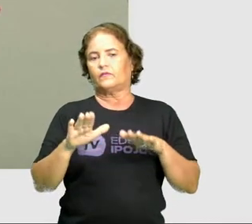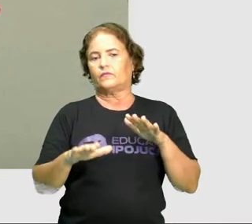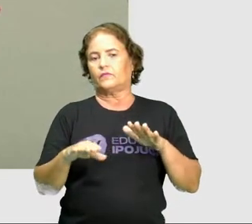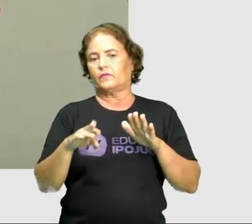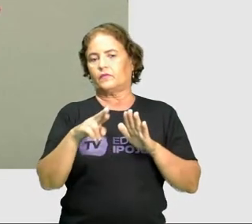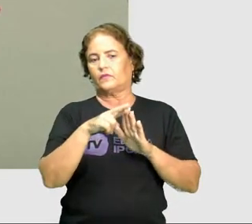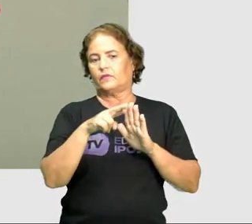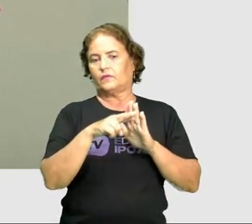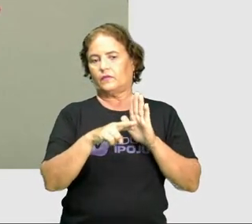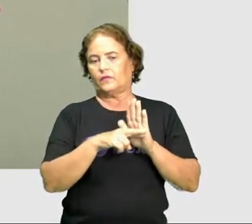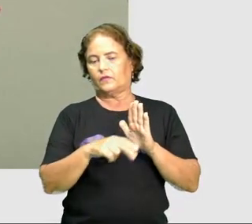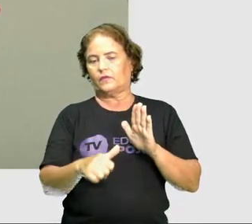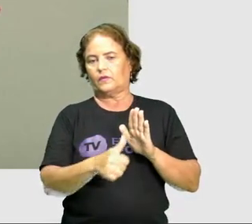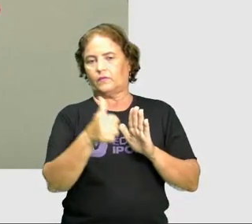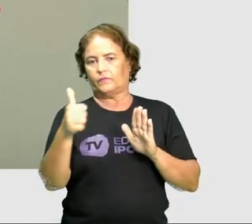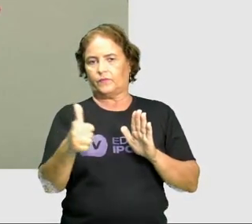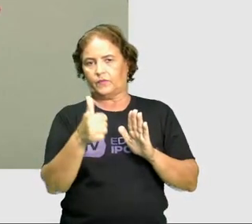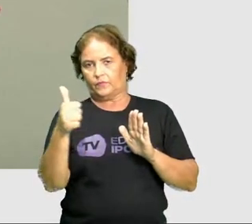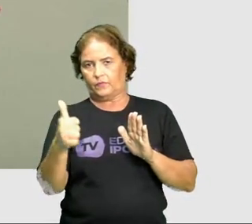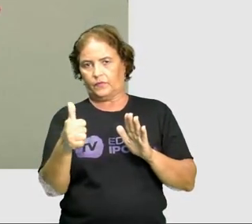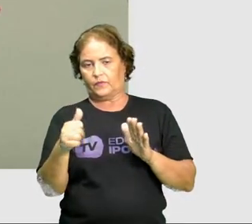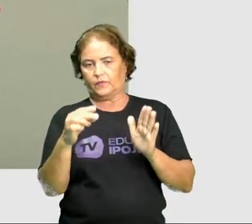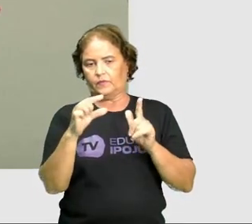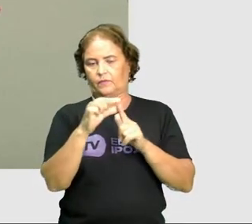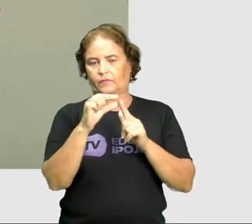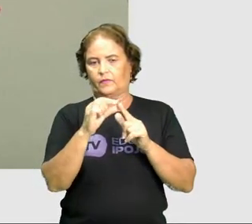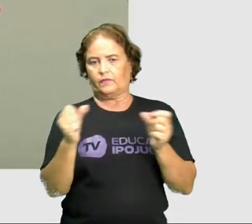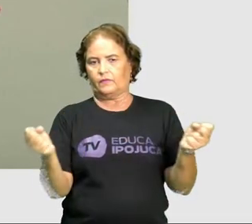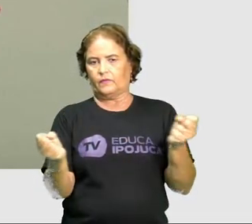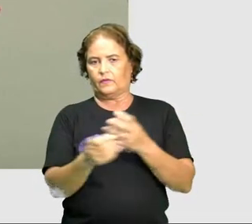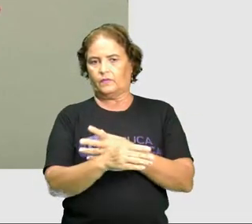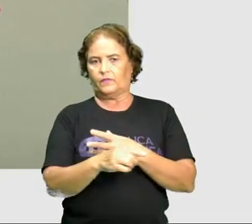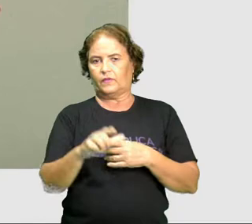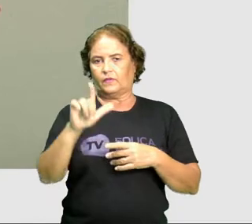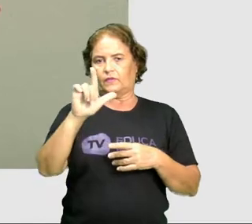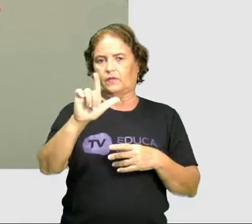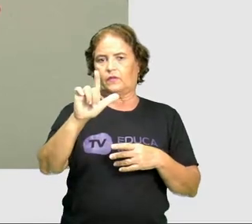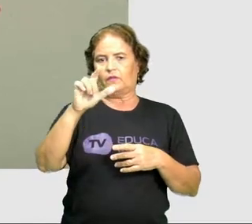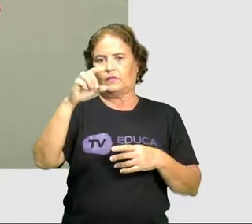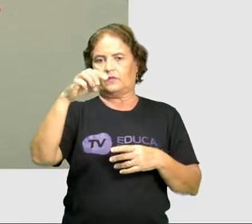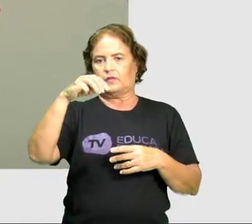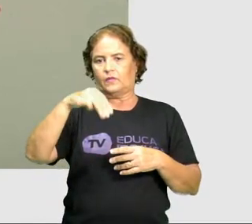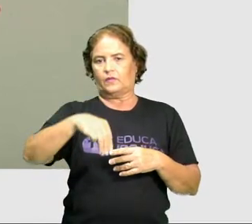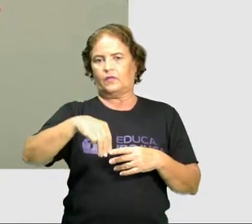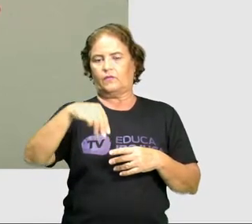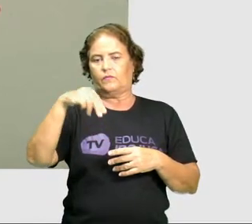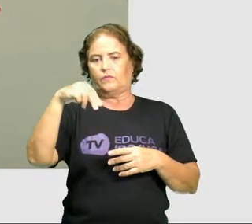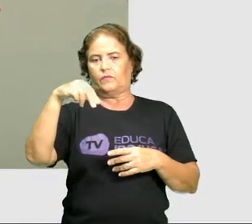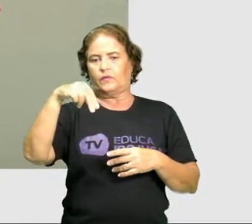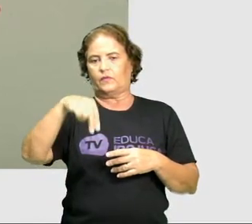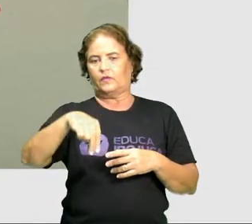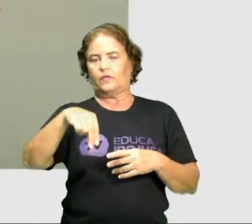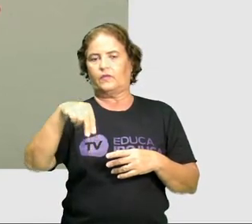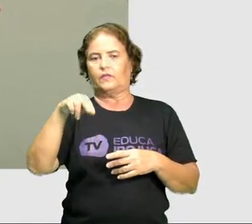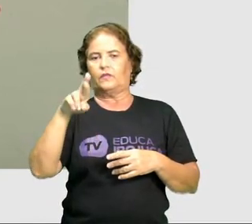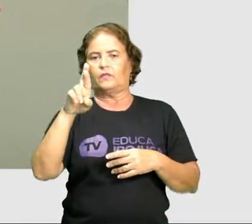A primeira regra são palavras terminadas em L, N, R, X,